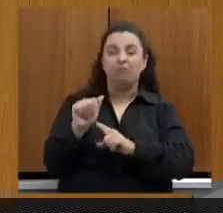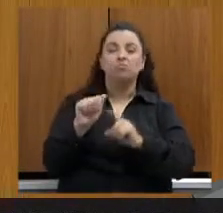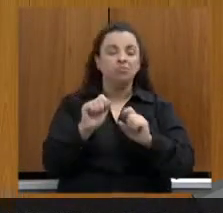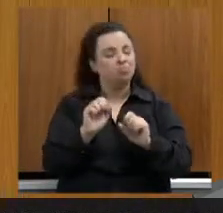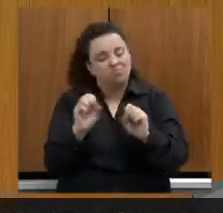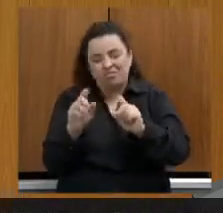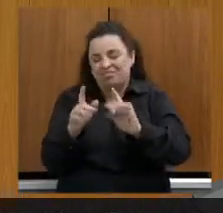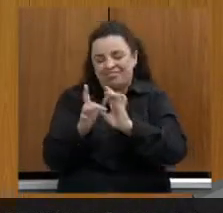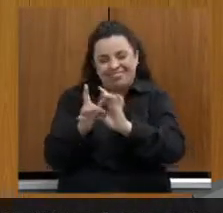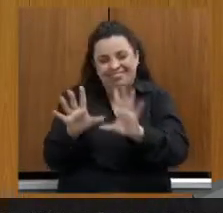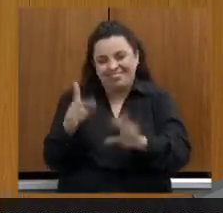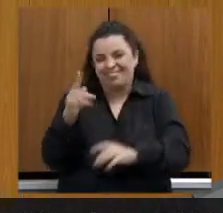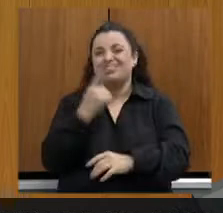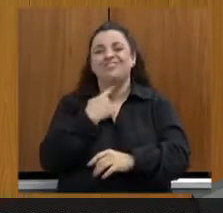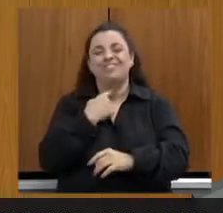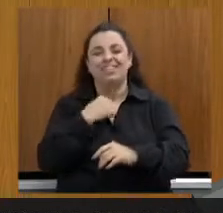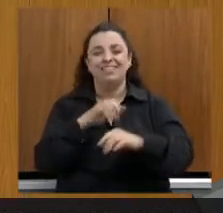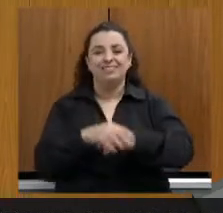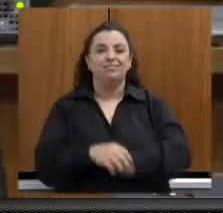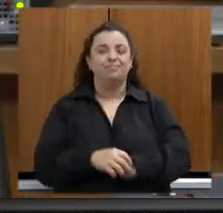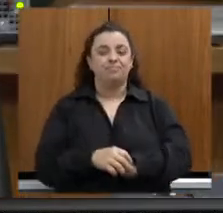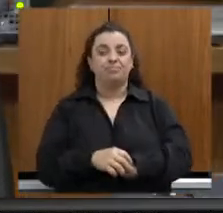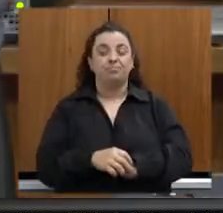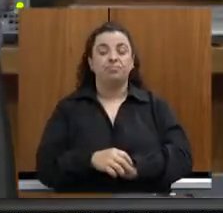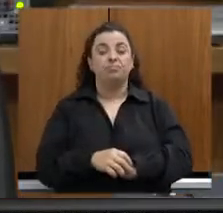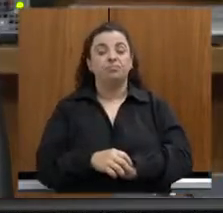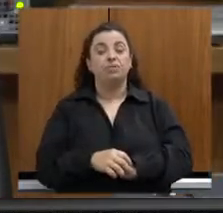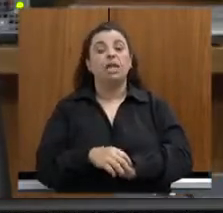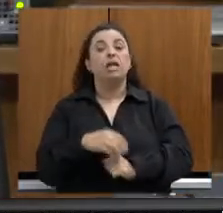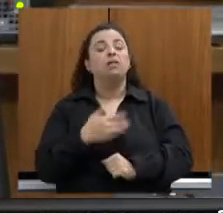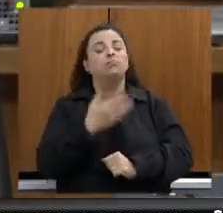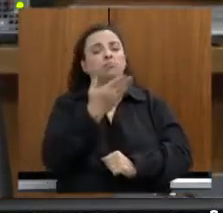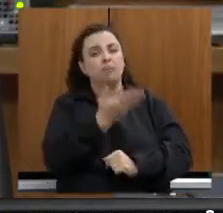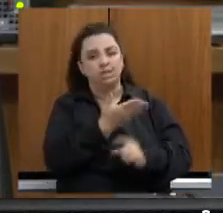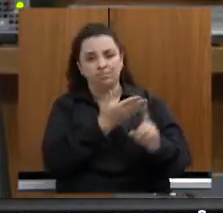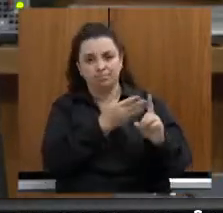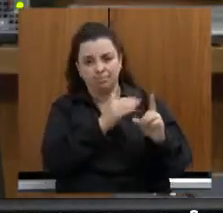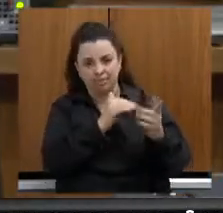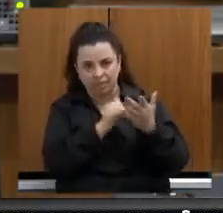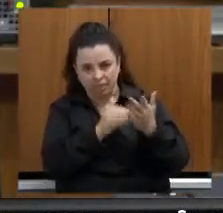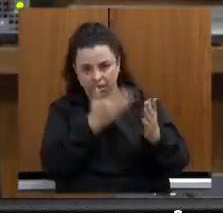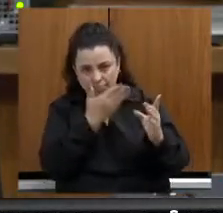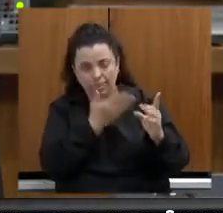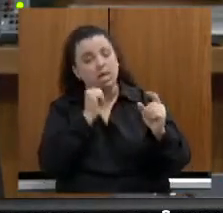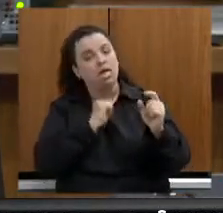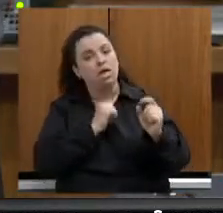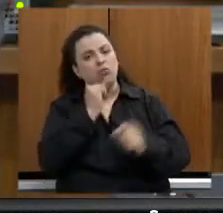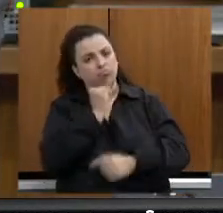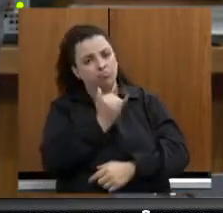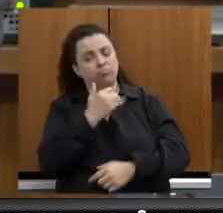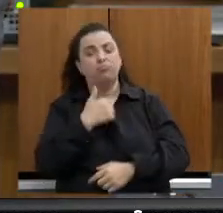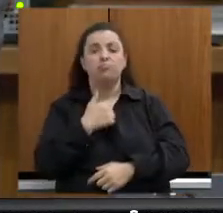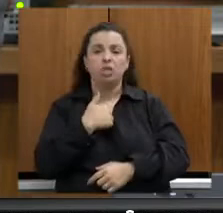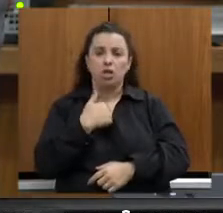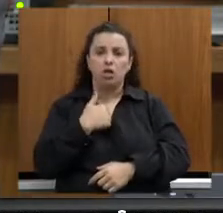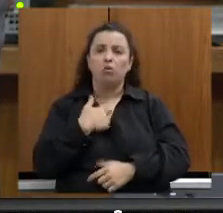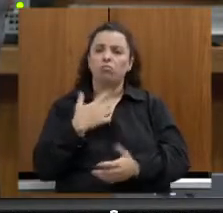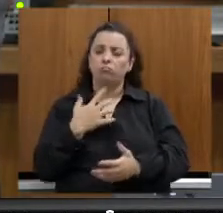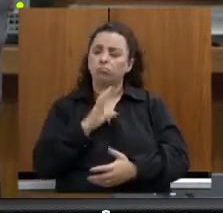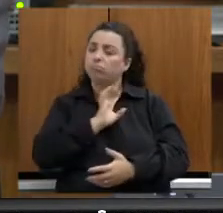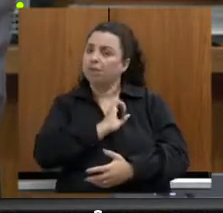Secretário, eu sou um entusiasta da cultura, do turismo, e acredito também que o turismo, hoje, com essa